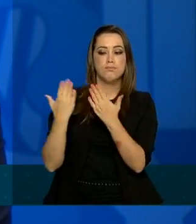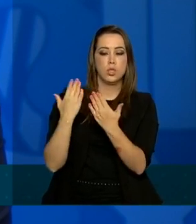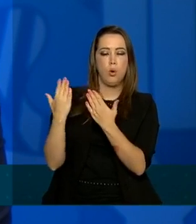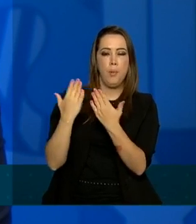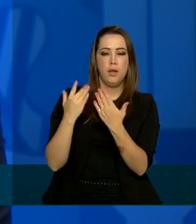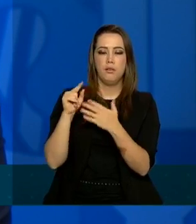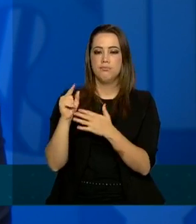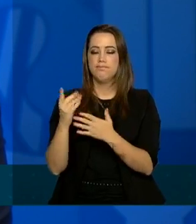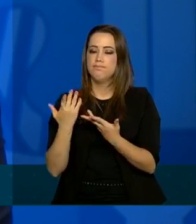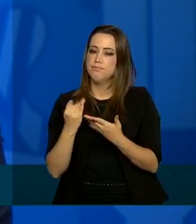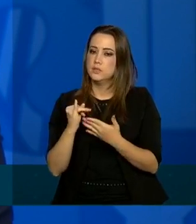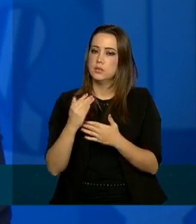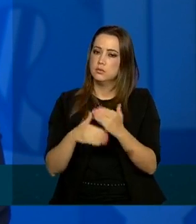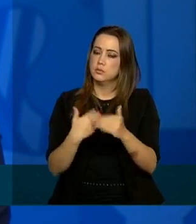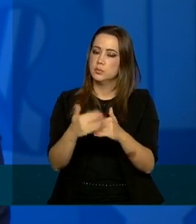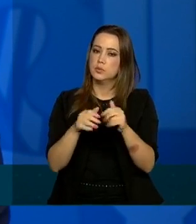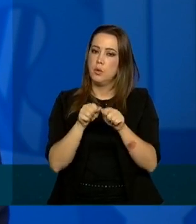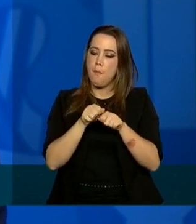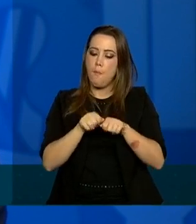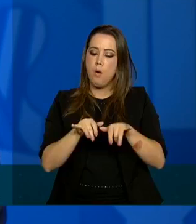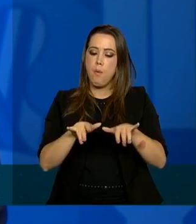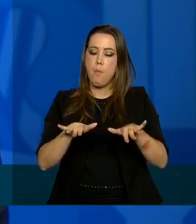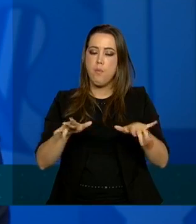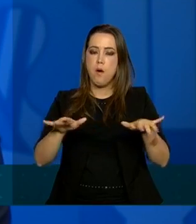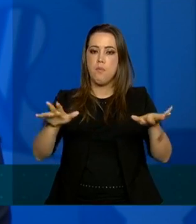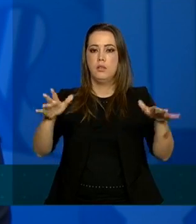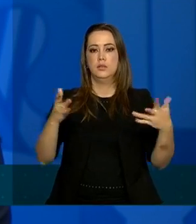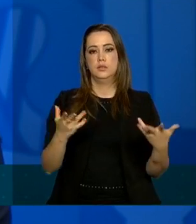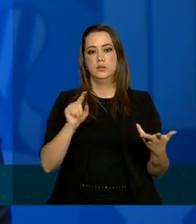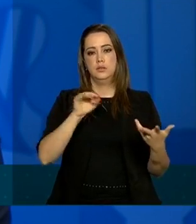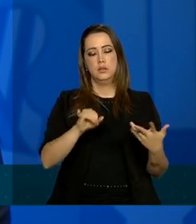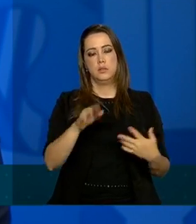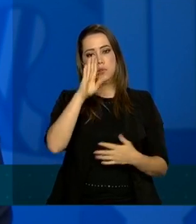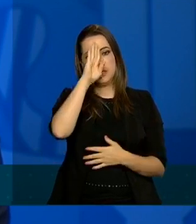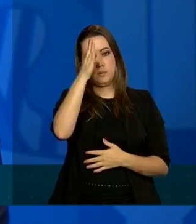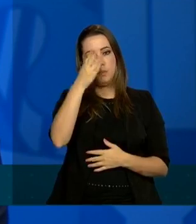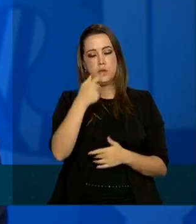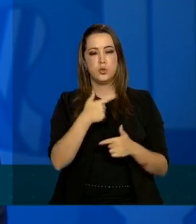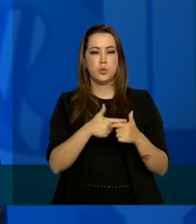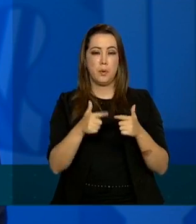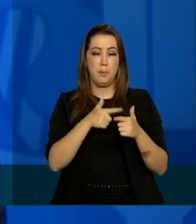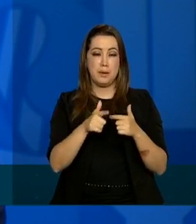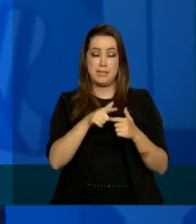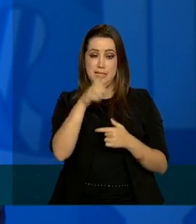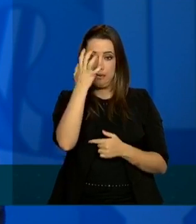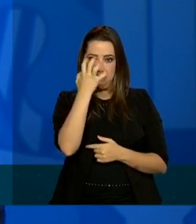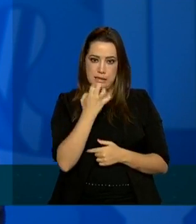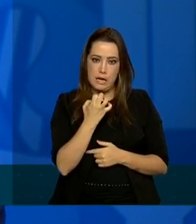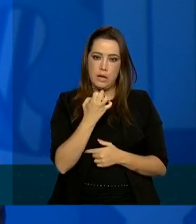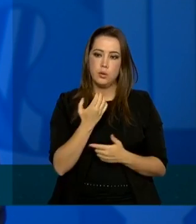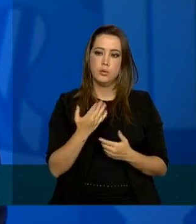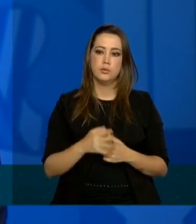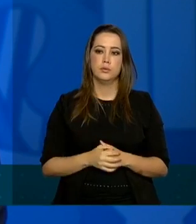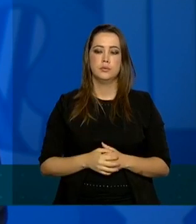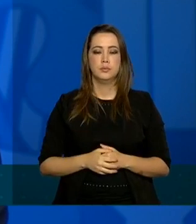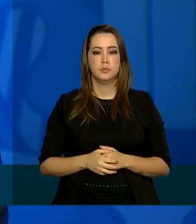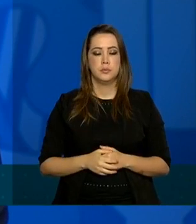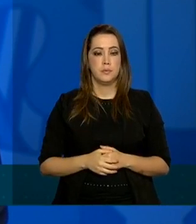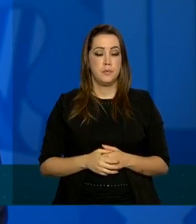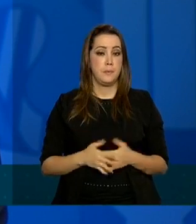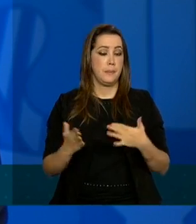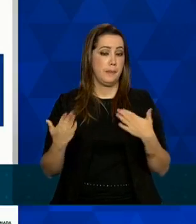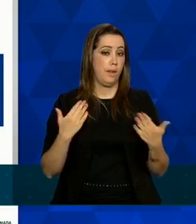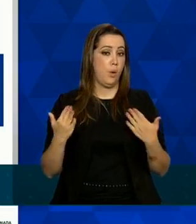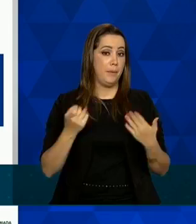acompanhar a dinâmica de transmissão principalmente relacionada aos casos graves próximo em